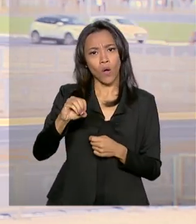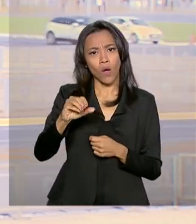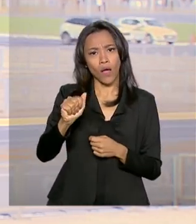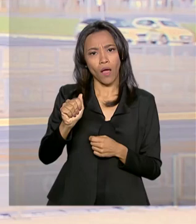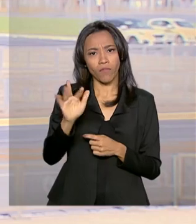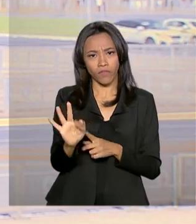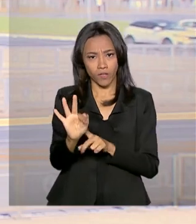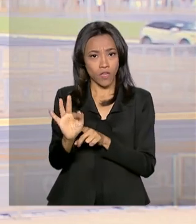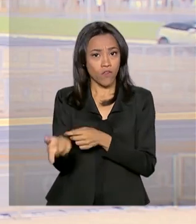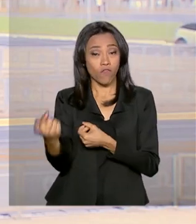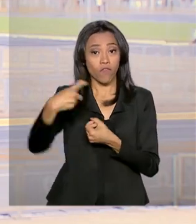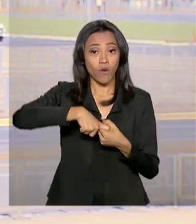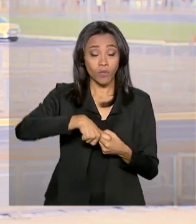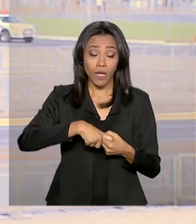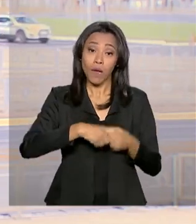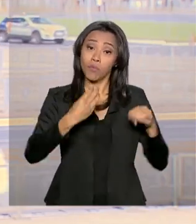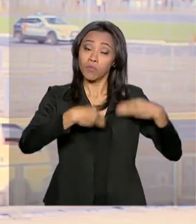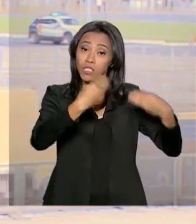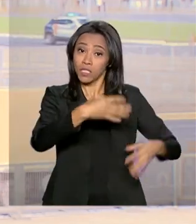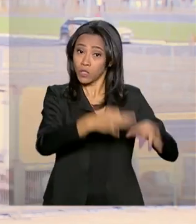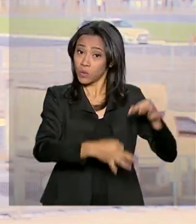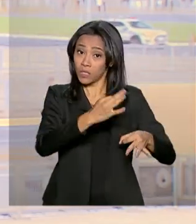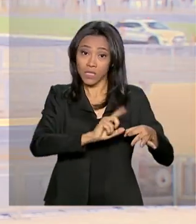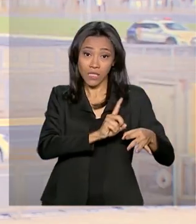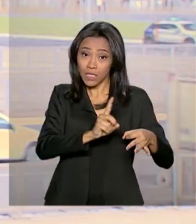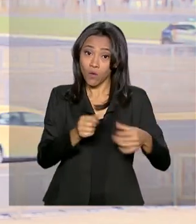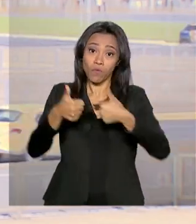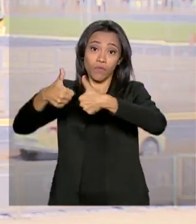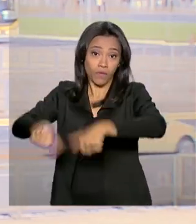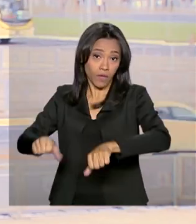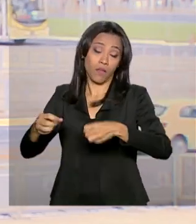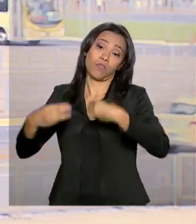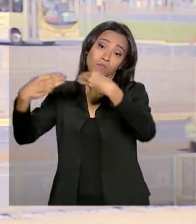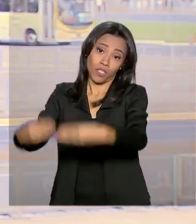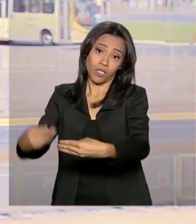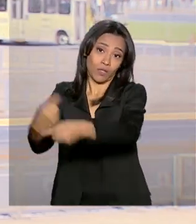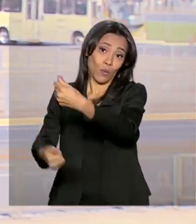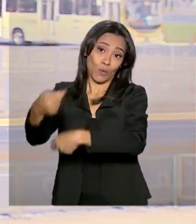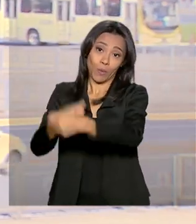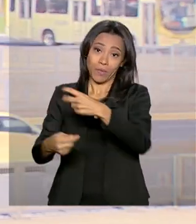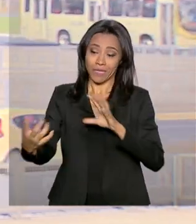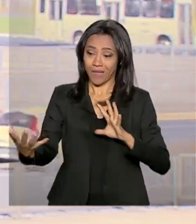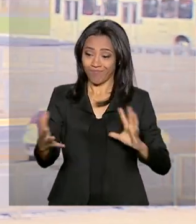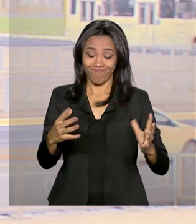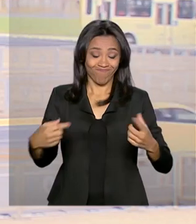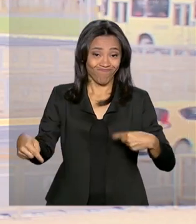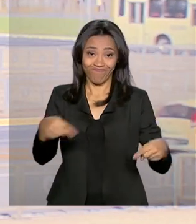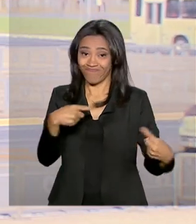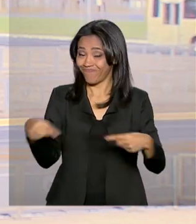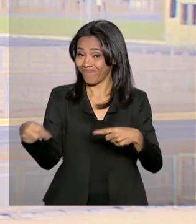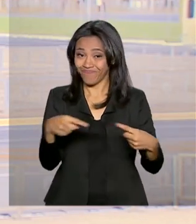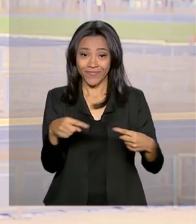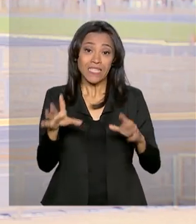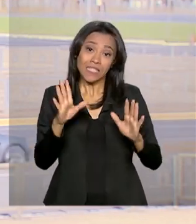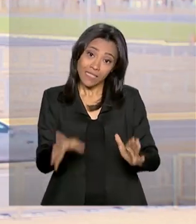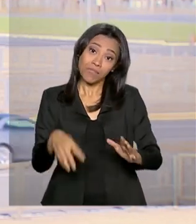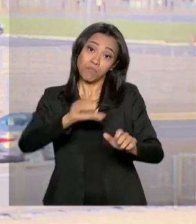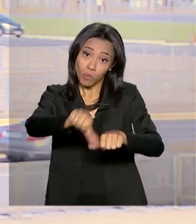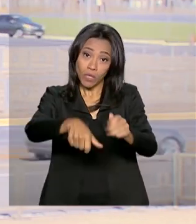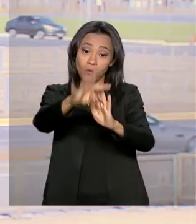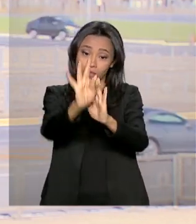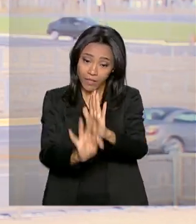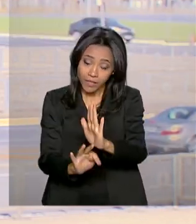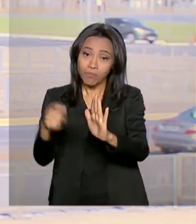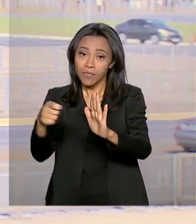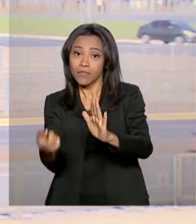Justiça em vez de ir para o da Economia e isso indica que o debate deve render por lá. Se houver alguma modificação, esse texto tem que voltar para a